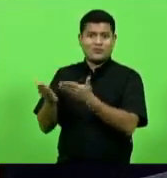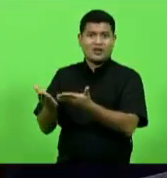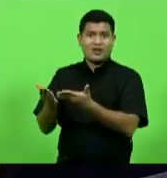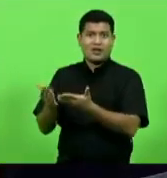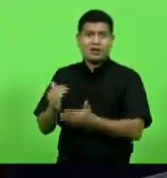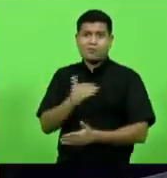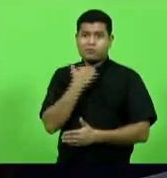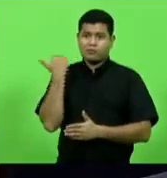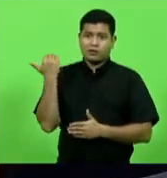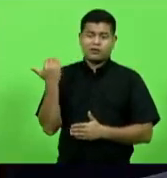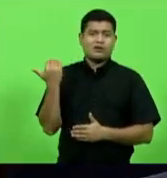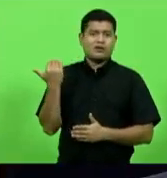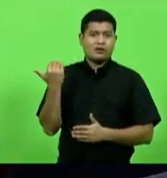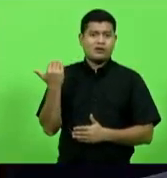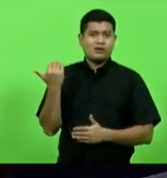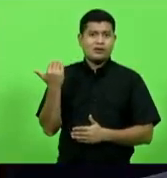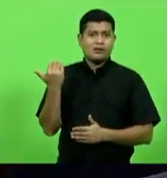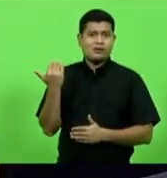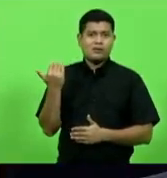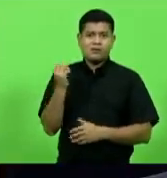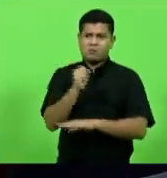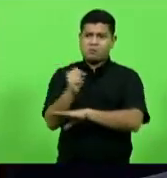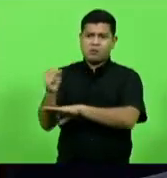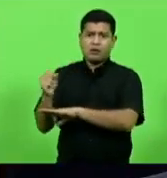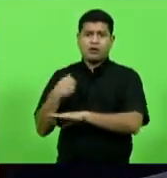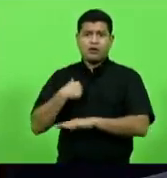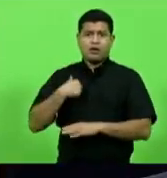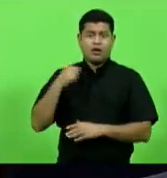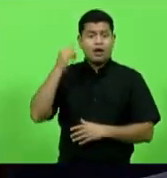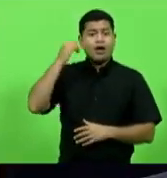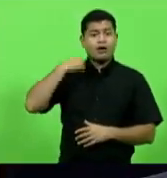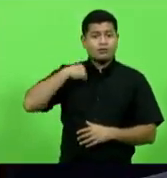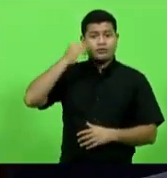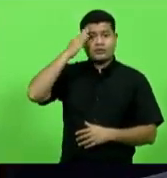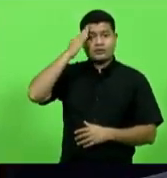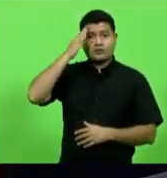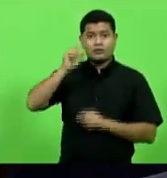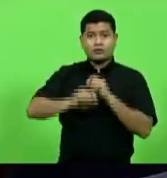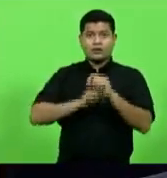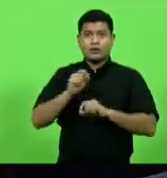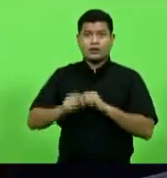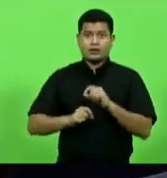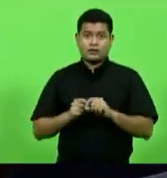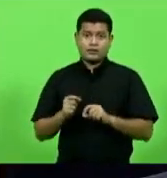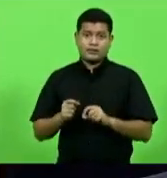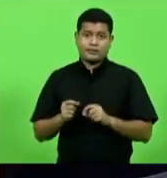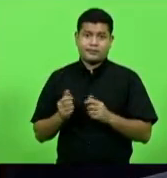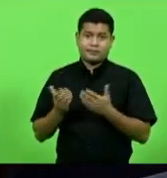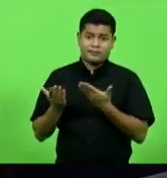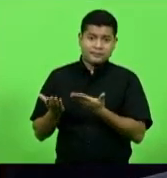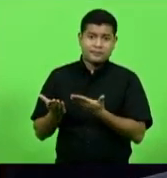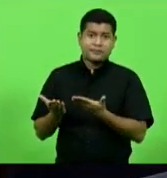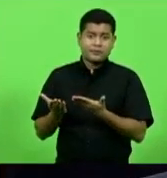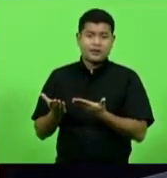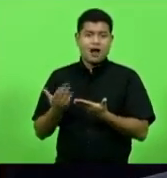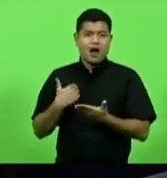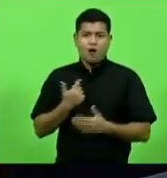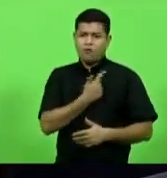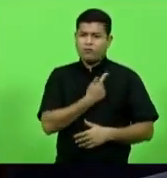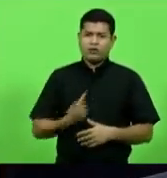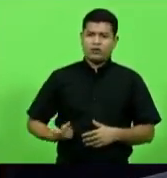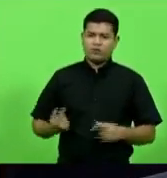só sei que eu não sei quem foi só sei que não foi o governador boa investigação para a gente que é polícia a sabe muito bem como é difícil isso